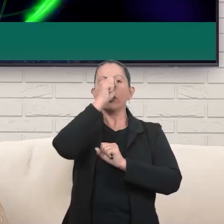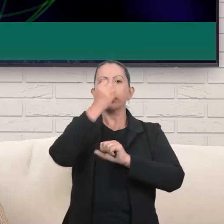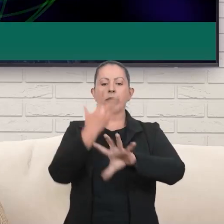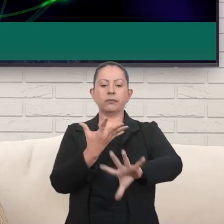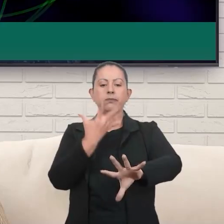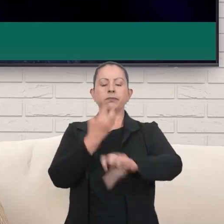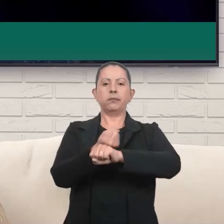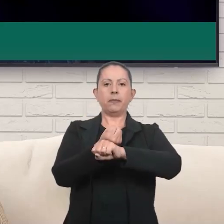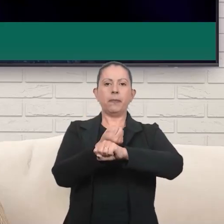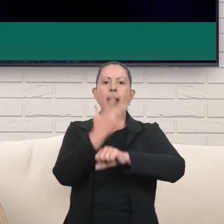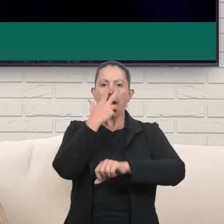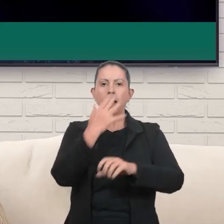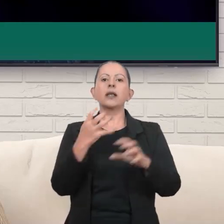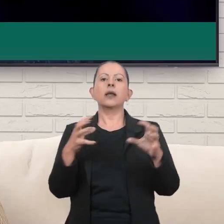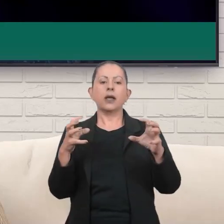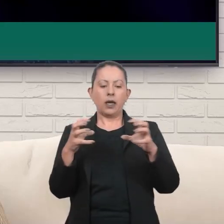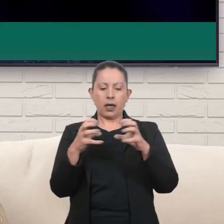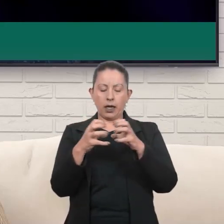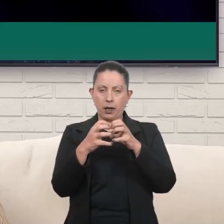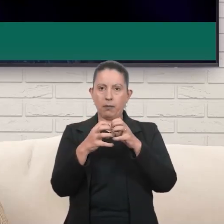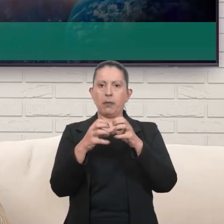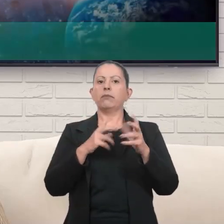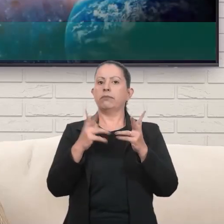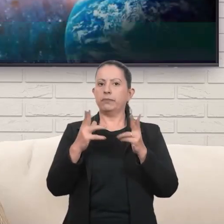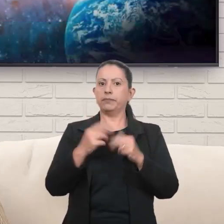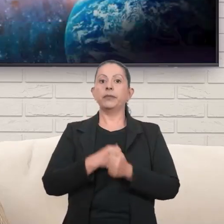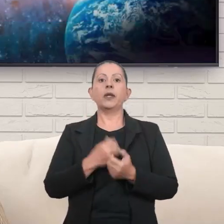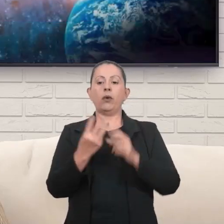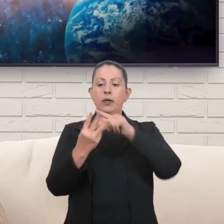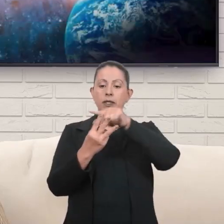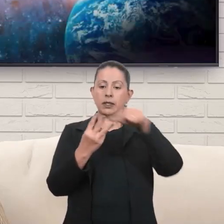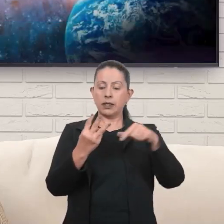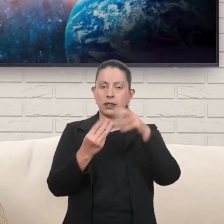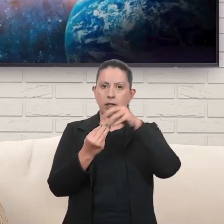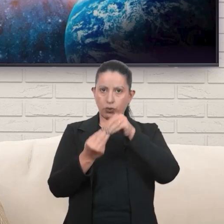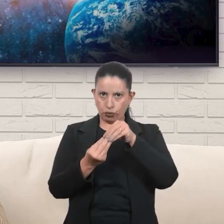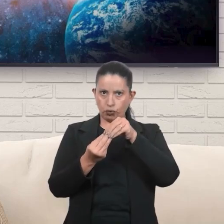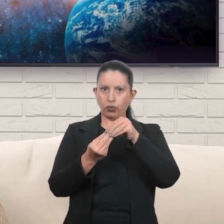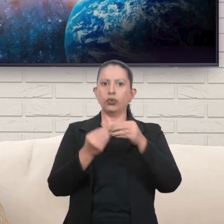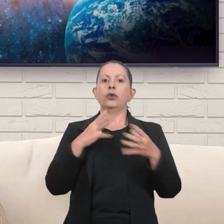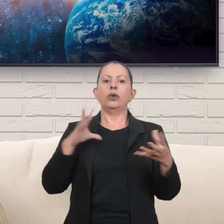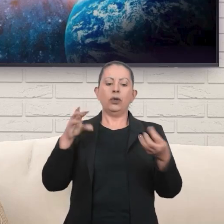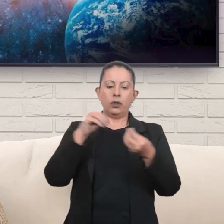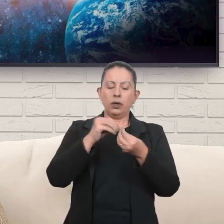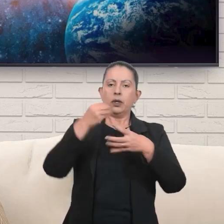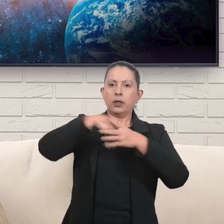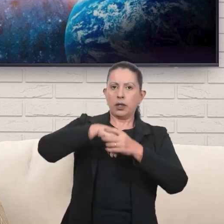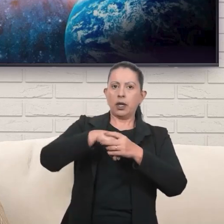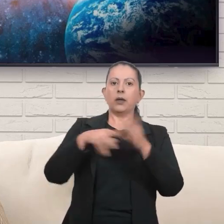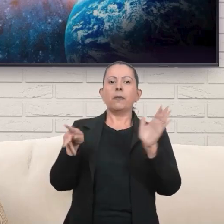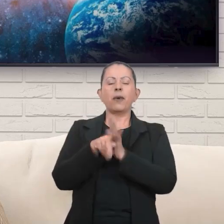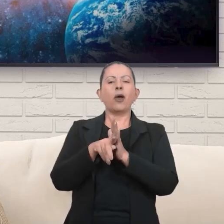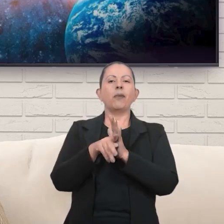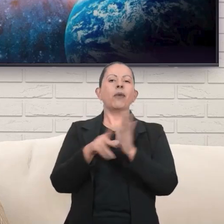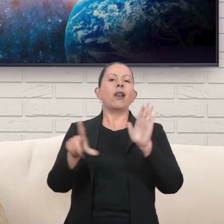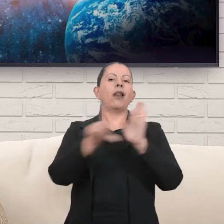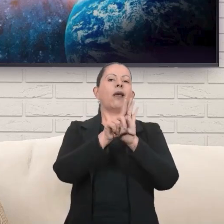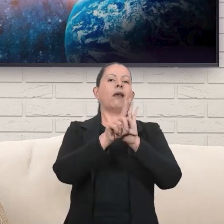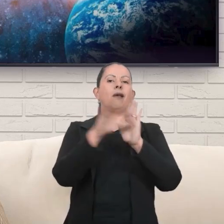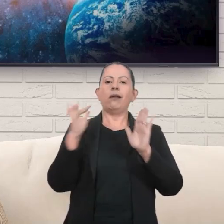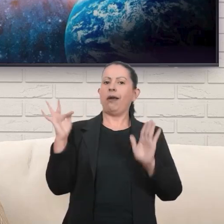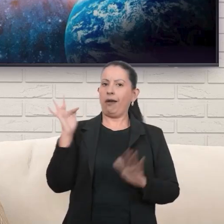Lembra? A eletricidade, o magnetismo e a frequência são regidos pelas leis da física.